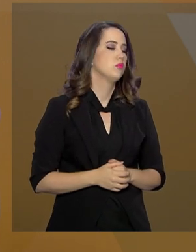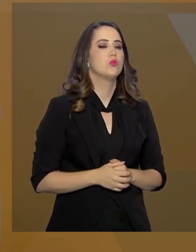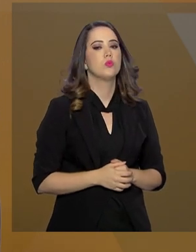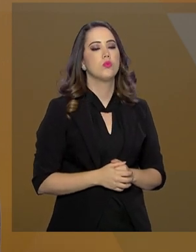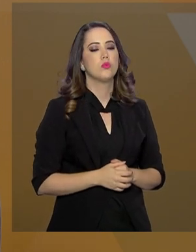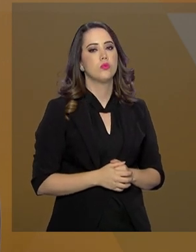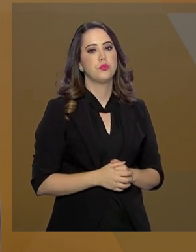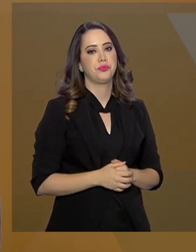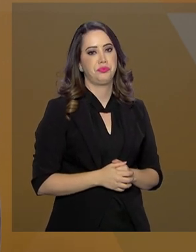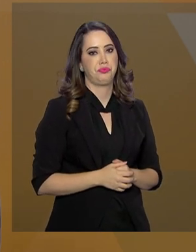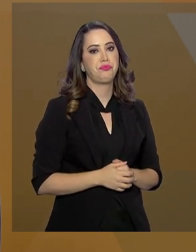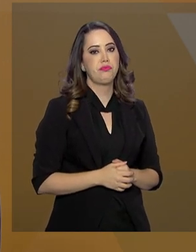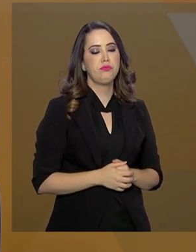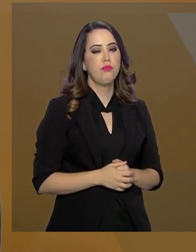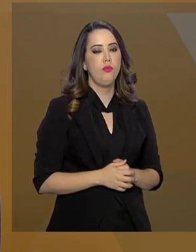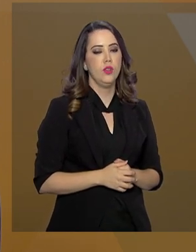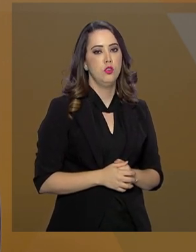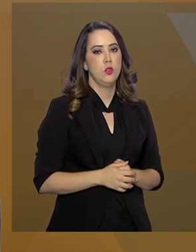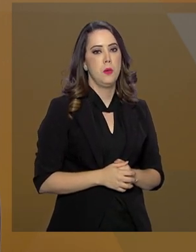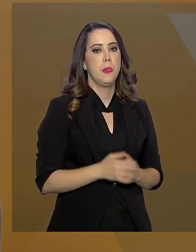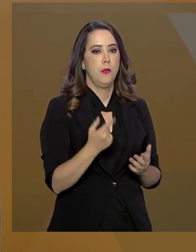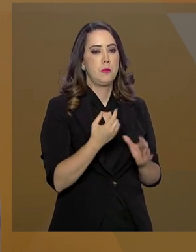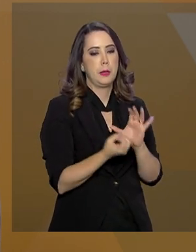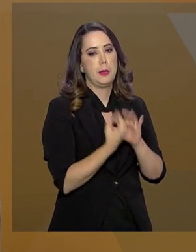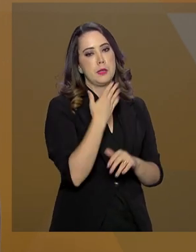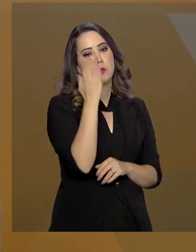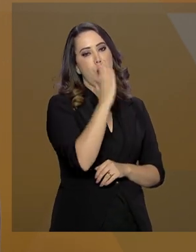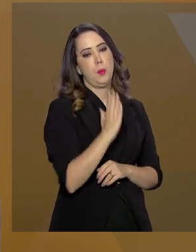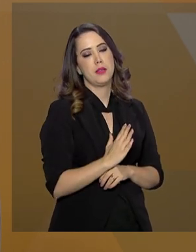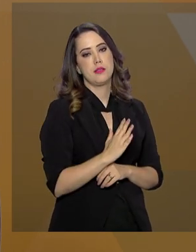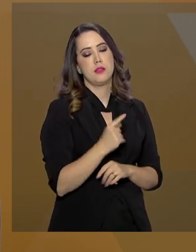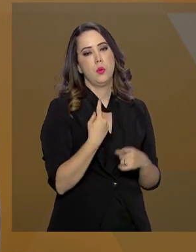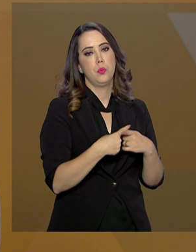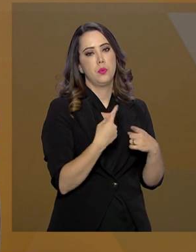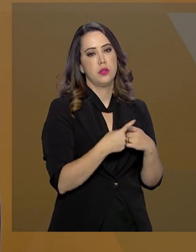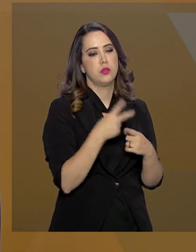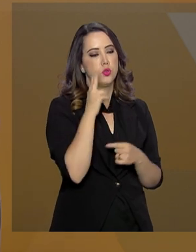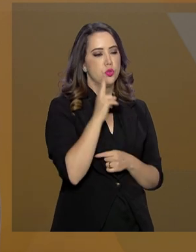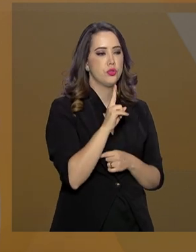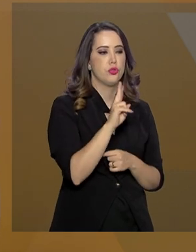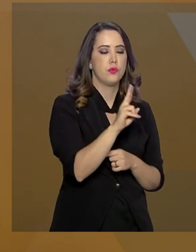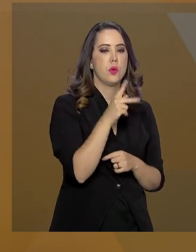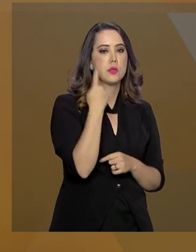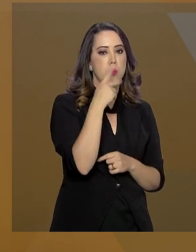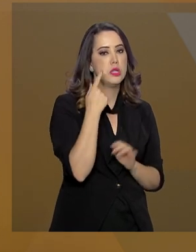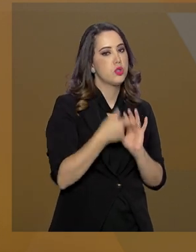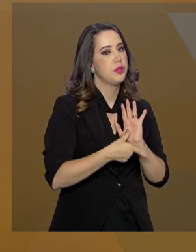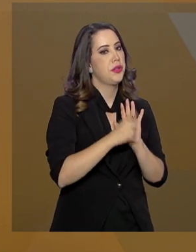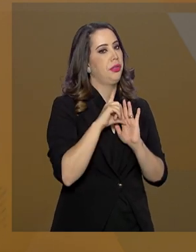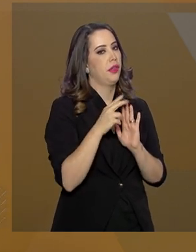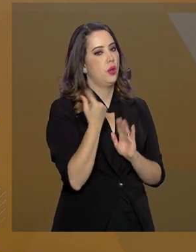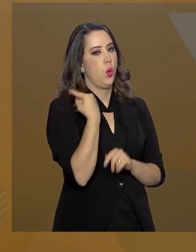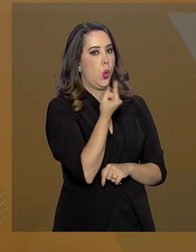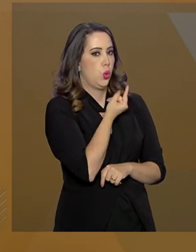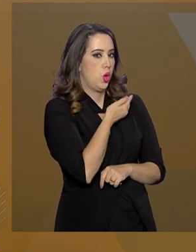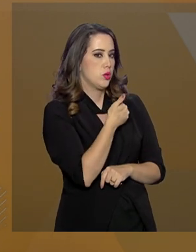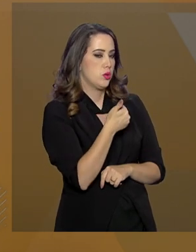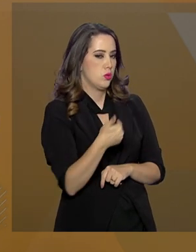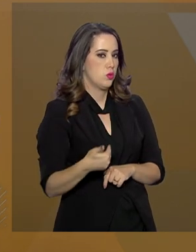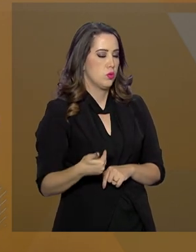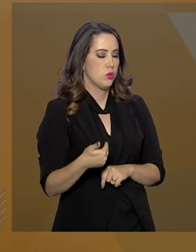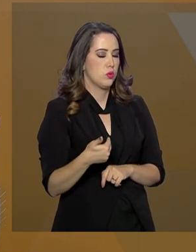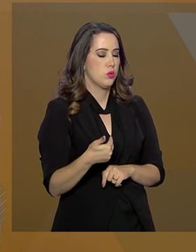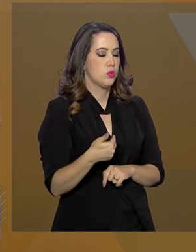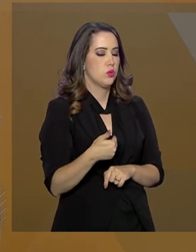Basicamente, é uma coisa, é um produto do Brasil. Ele foi inspirado nas políticas anteriores que nós tivemos e foi